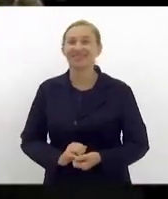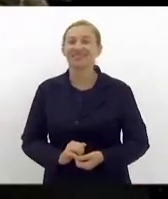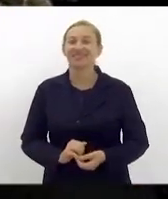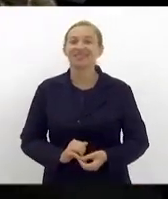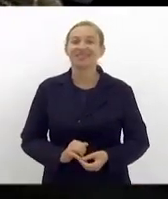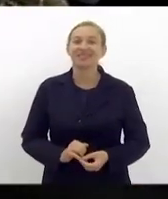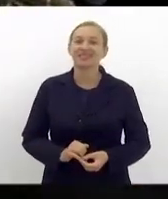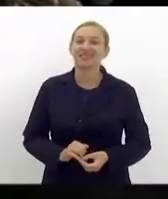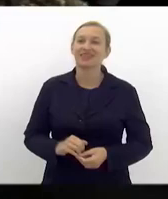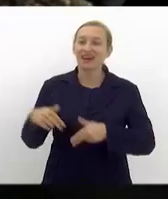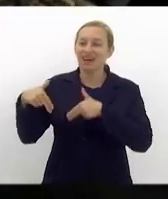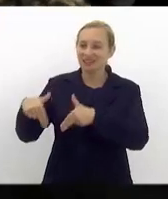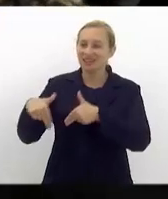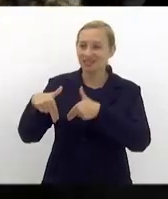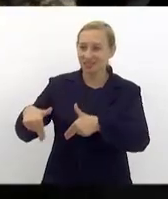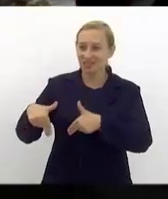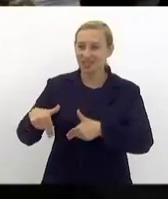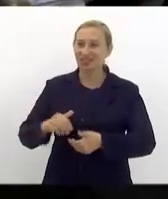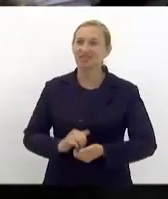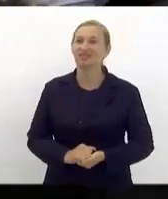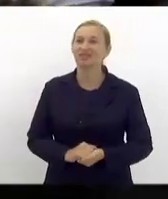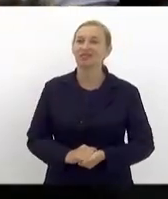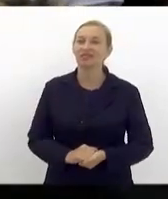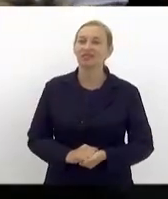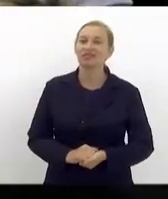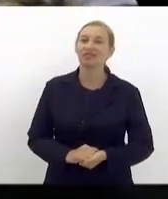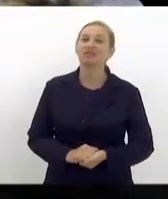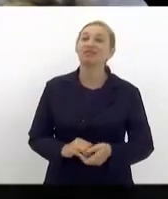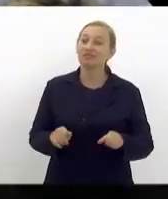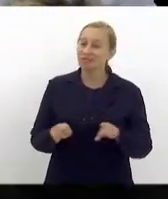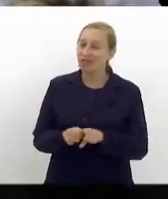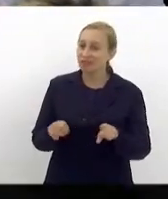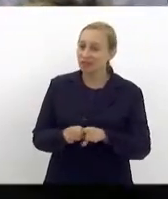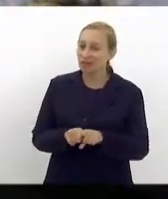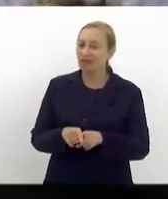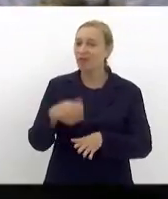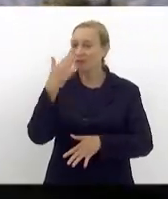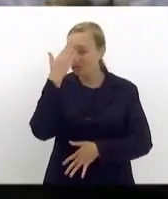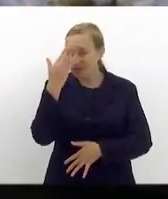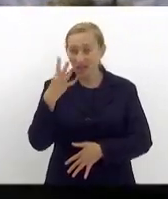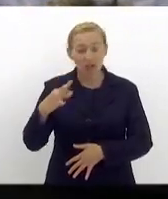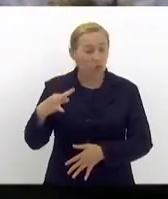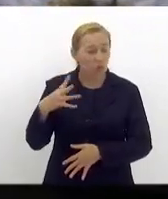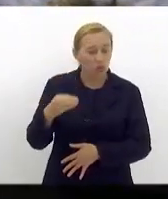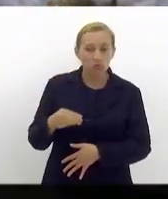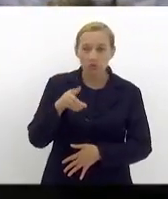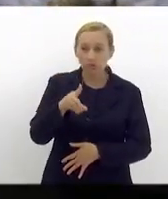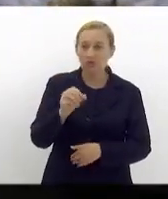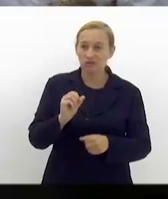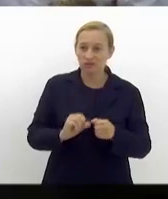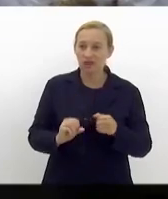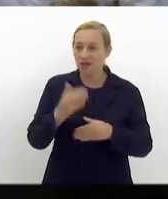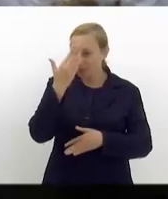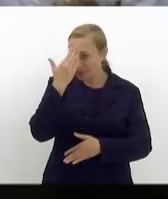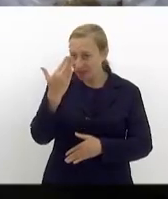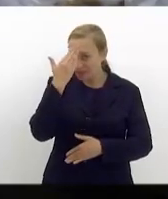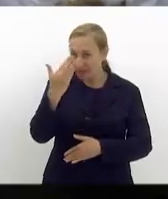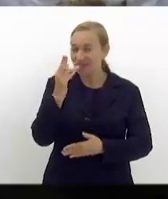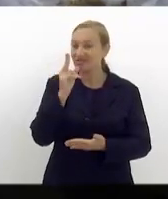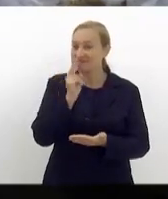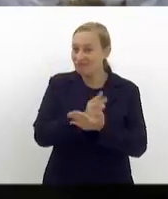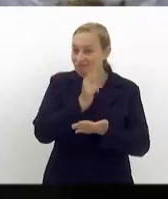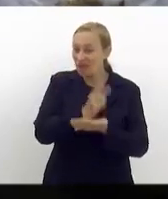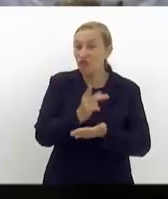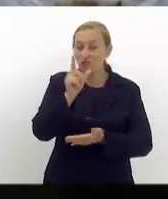Grande ativista da causa também. Muito obrigada por tudo que você faz. muito obrigada mesmo.